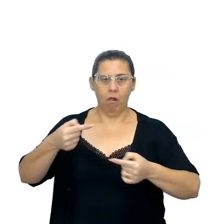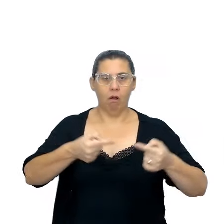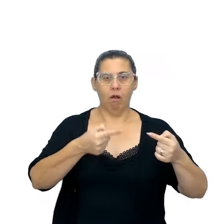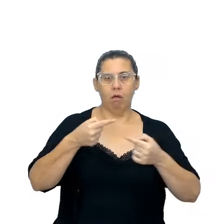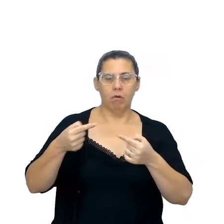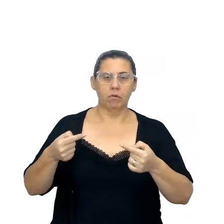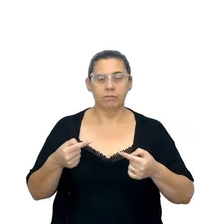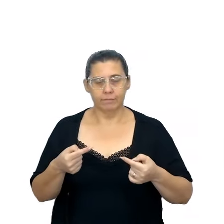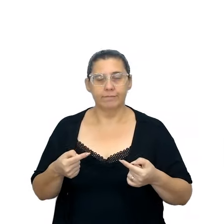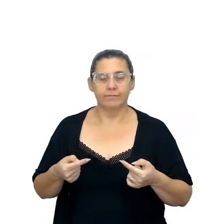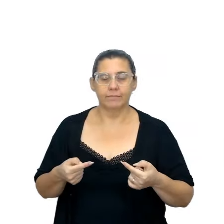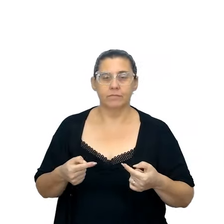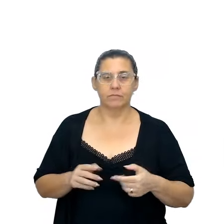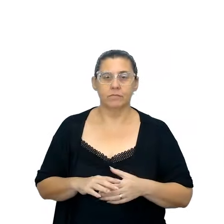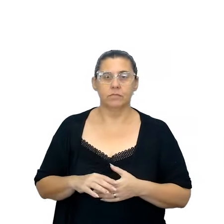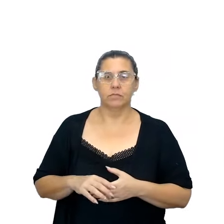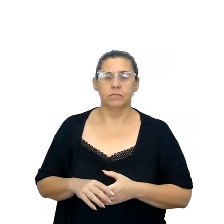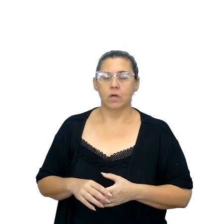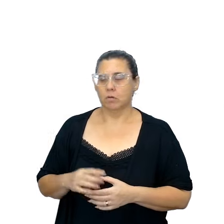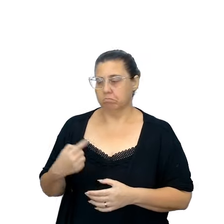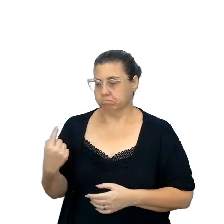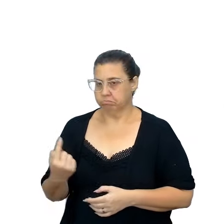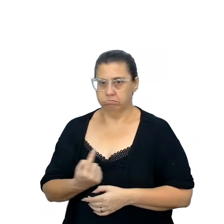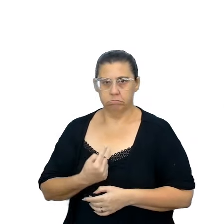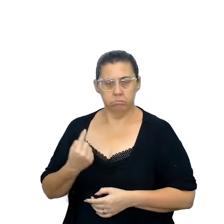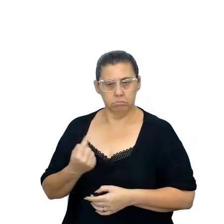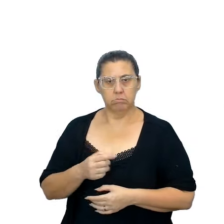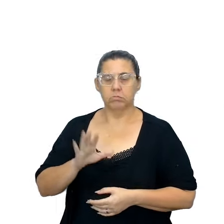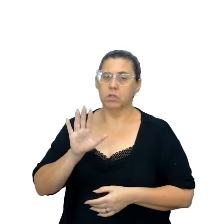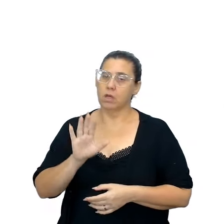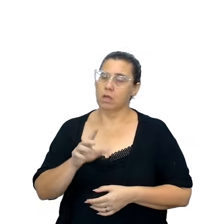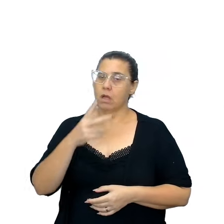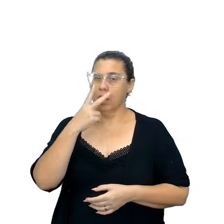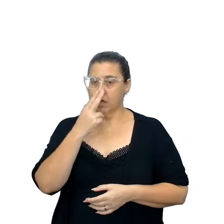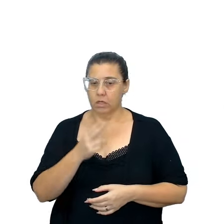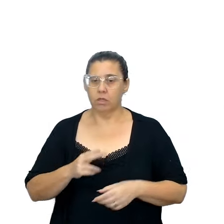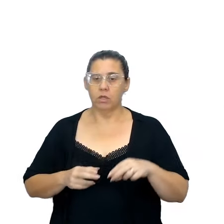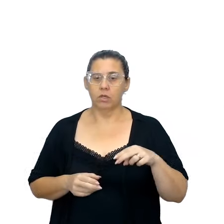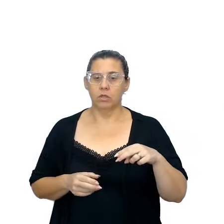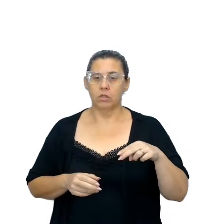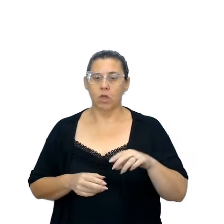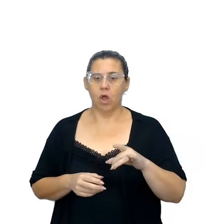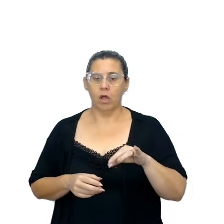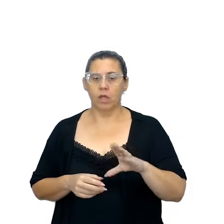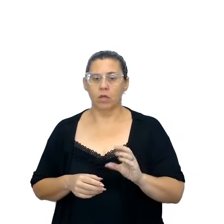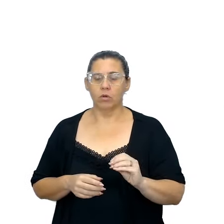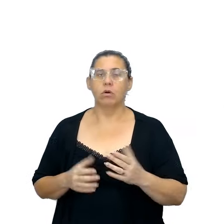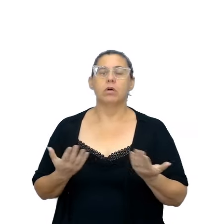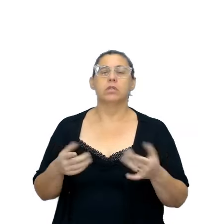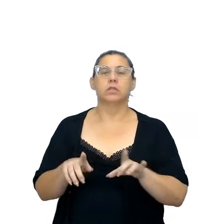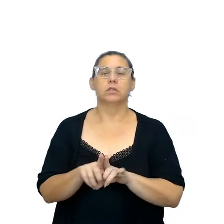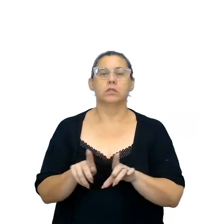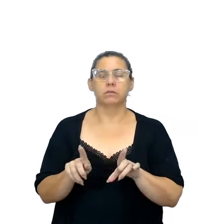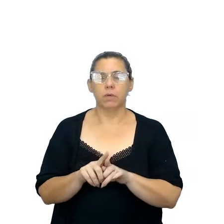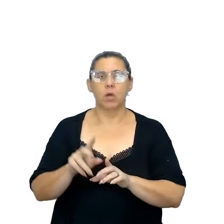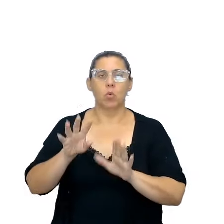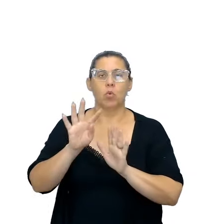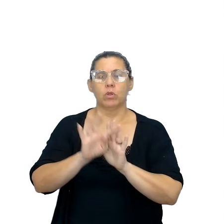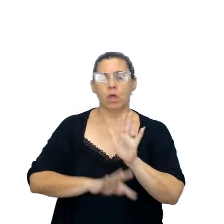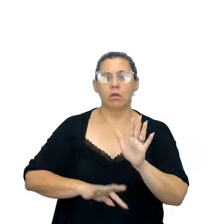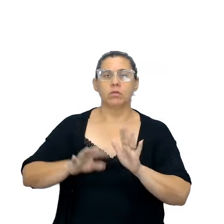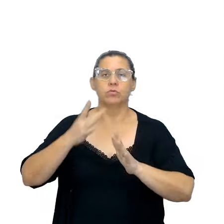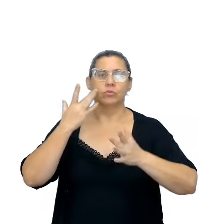monologam, falam consigo mesmas, aí eu acho que é solilóquio, né, falar consigo mesma. Geralmente, o texto